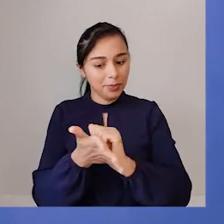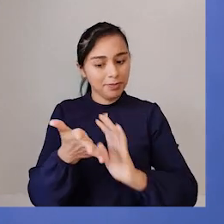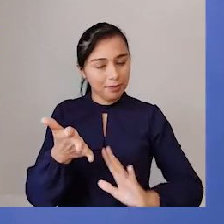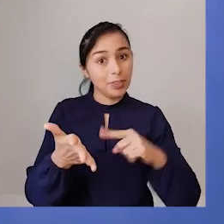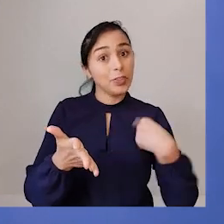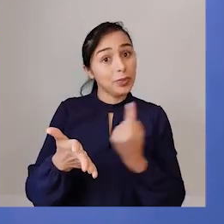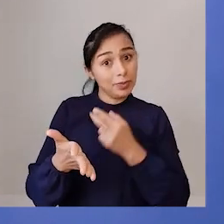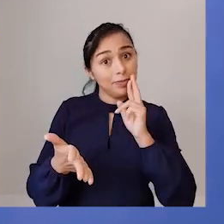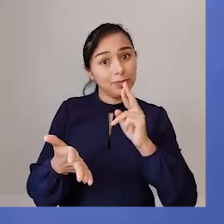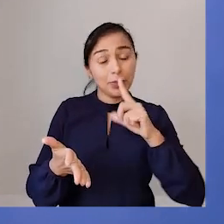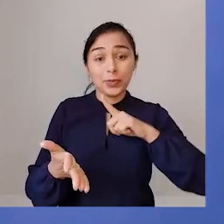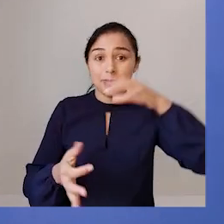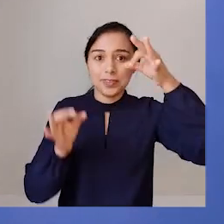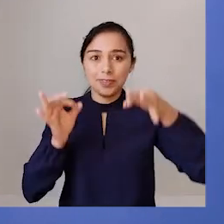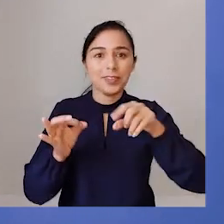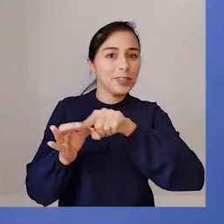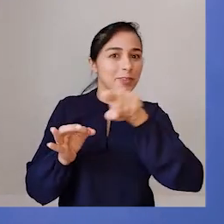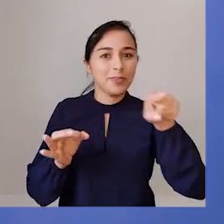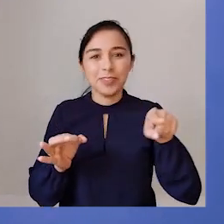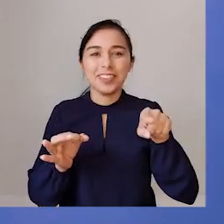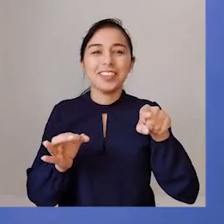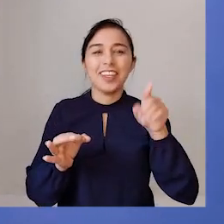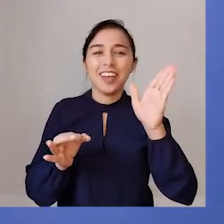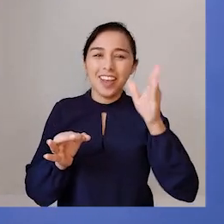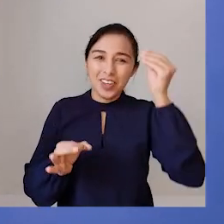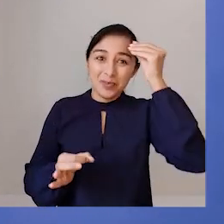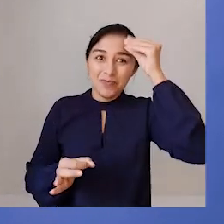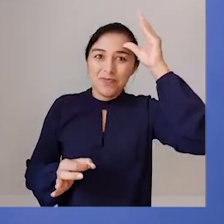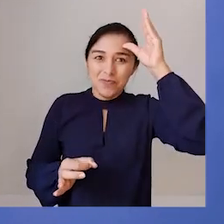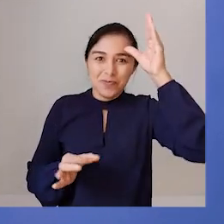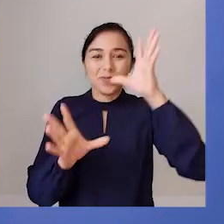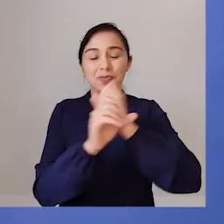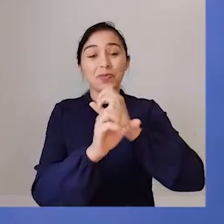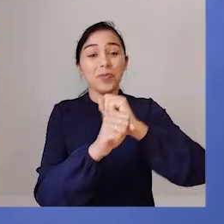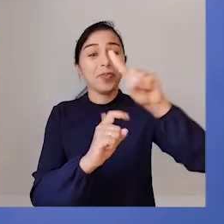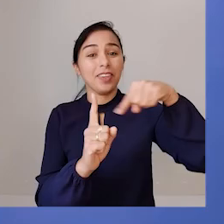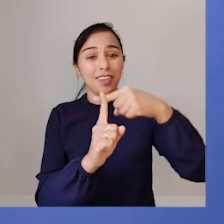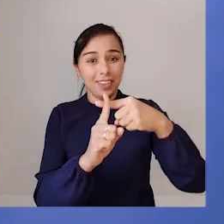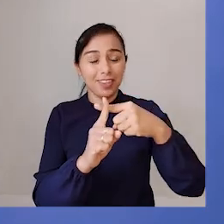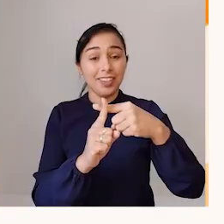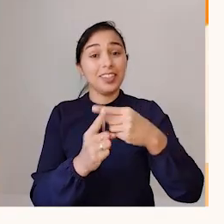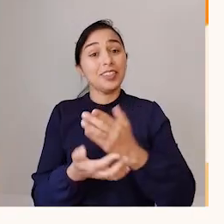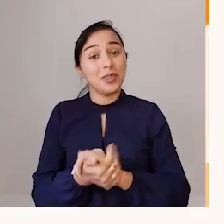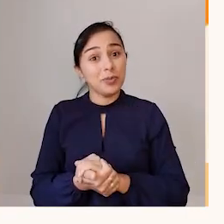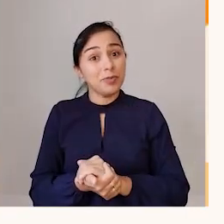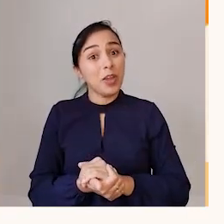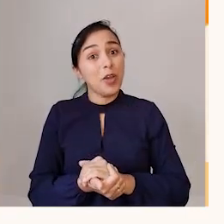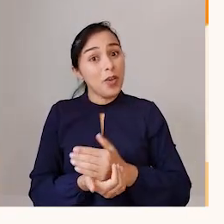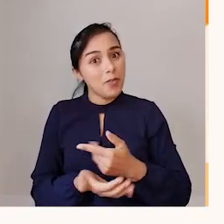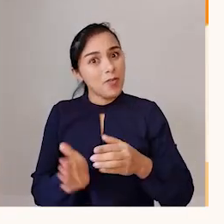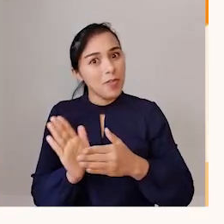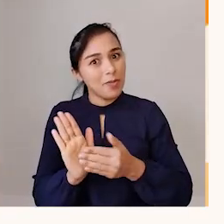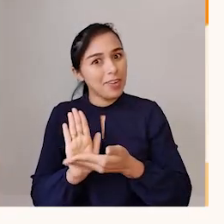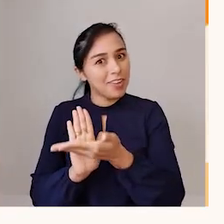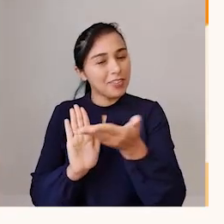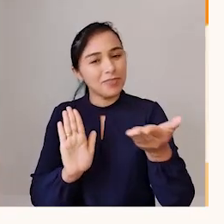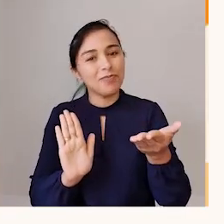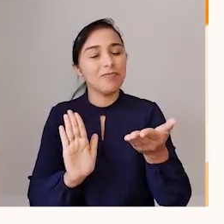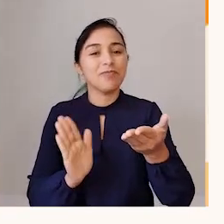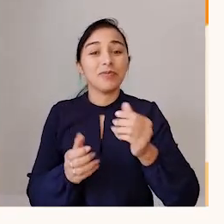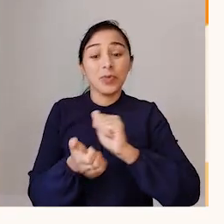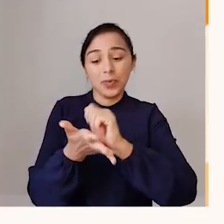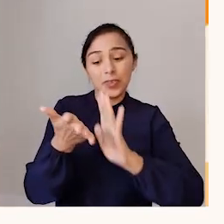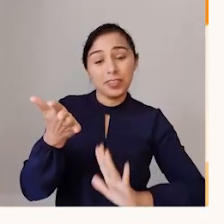resolvemos, eu tenho certeza que você ficou afiado na adição. Então, vou deixar para vocês aqui uma atividade para que vocês